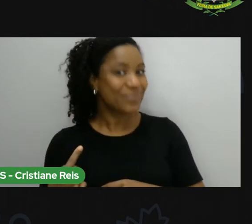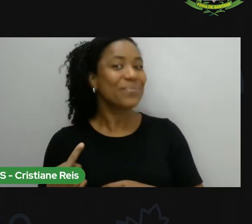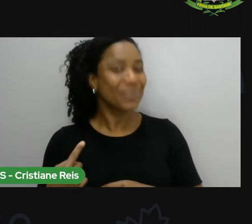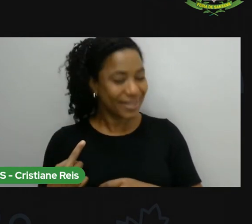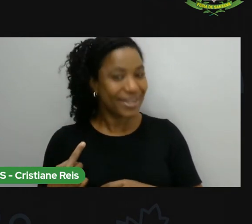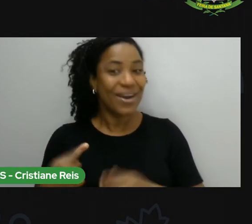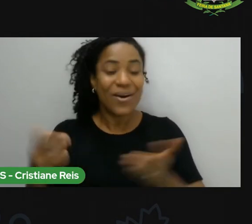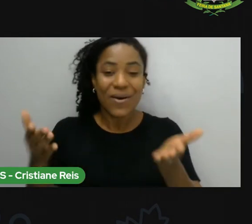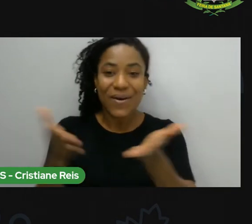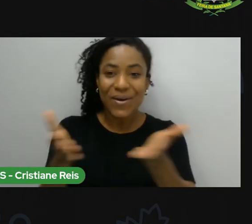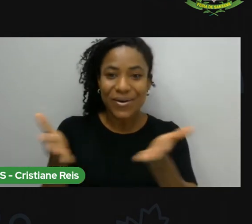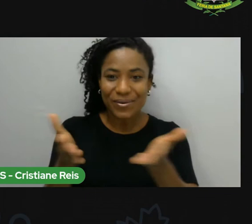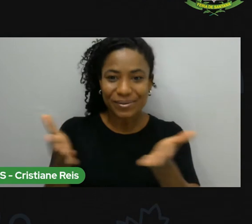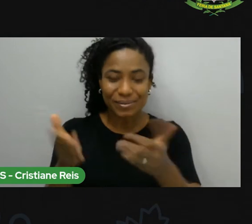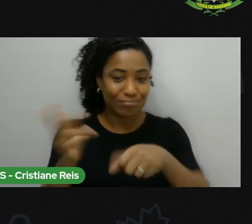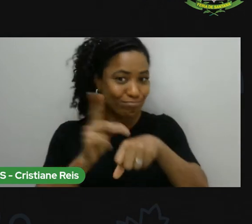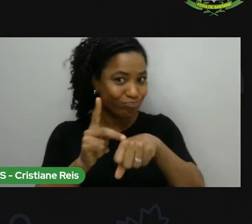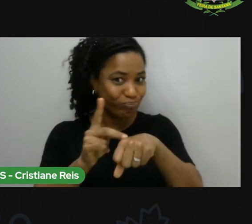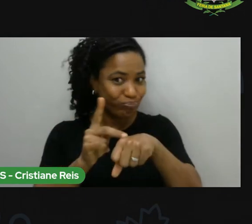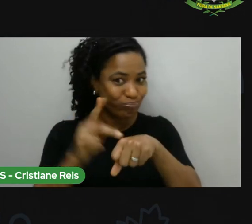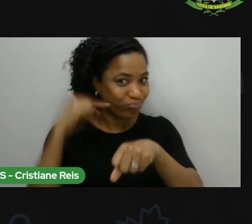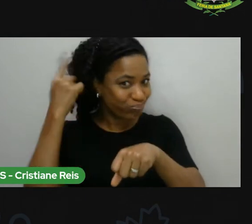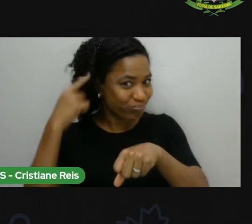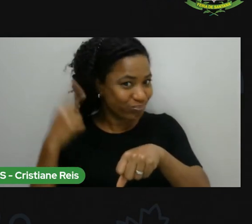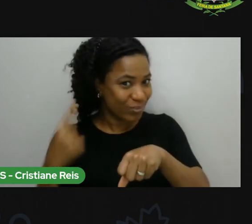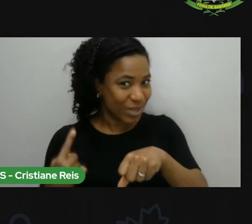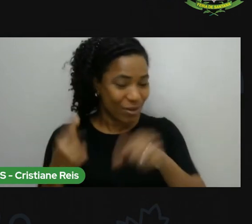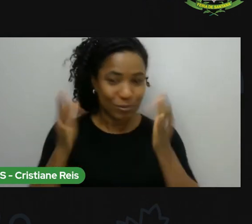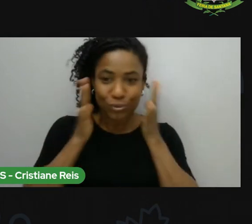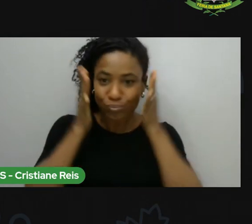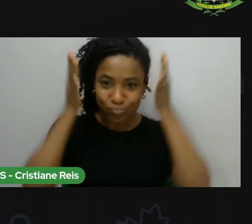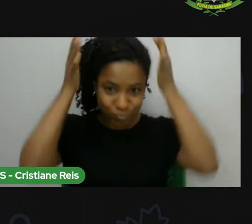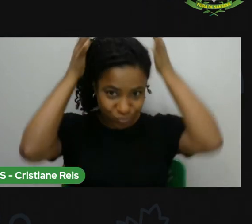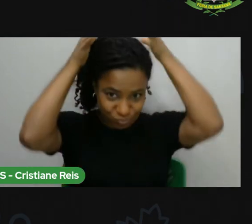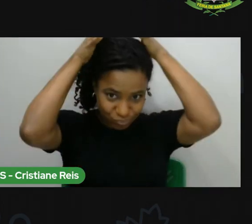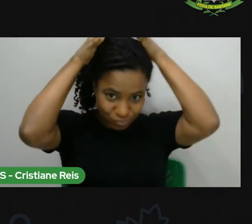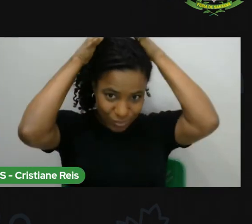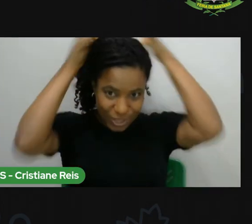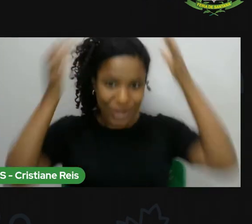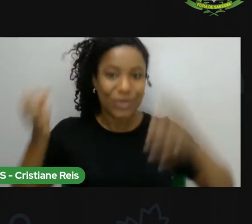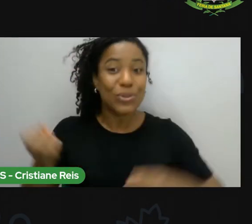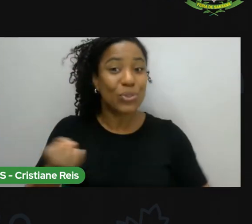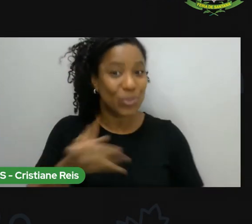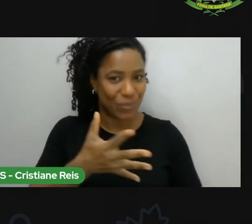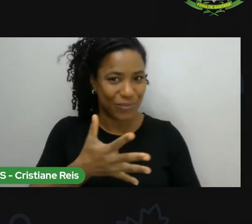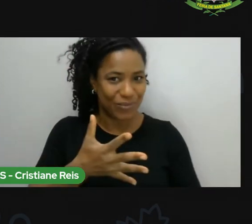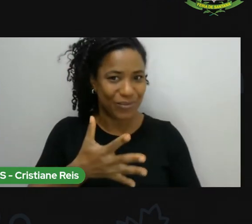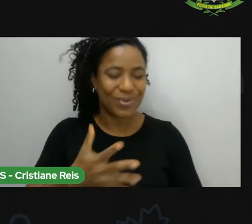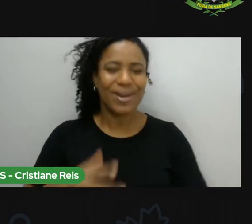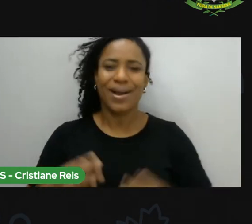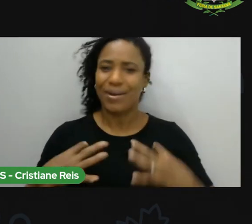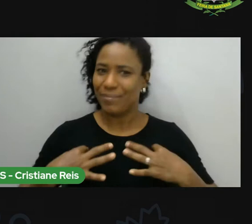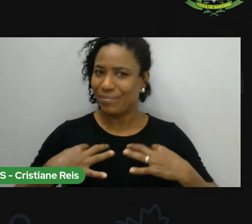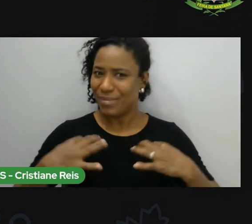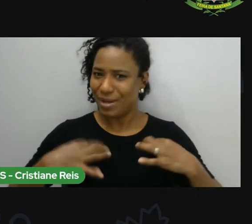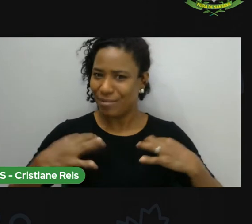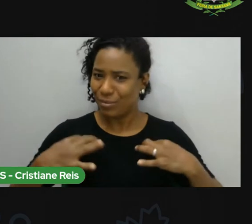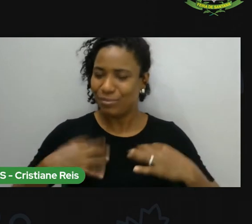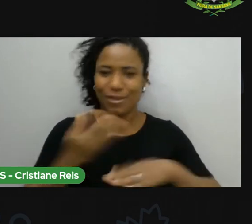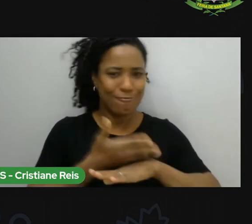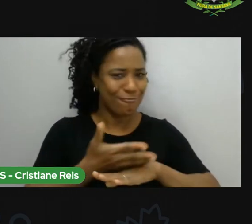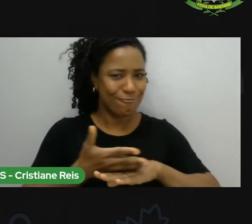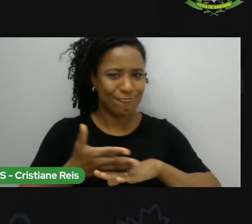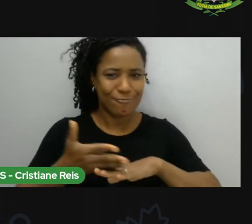Prendi o cabelo, fiz um coque. Estou de blusa verde, bem clarinho, com guarda-pó branco,